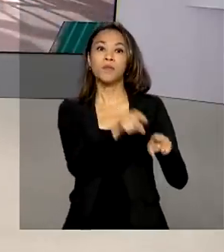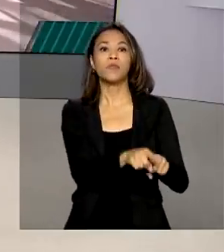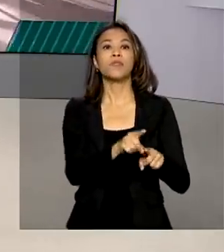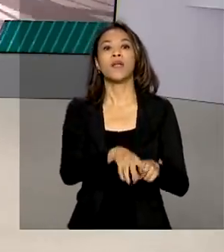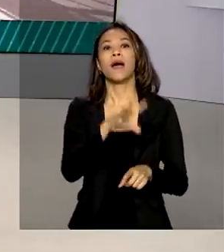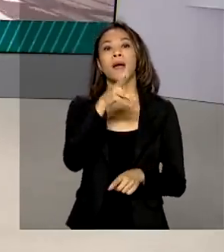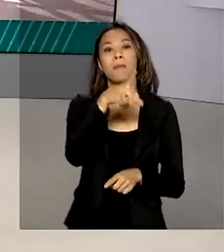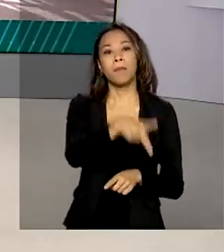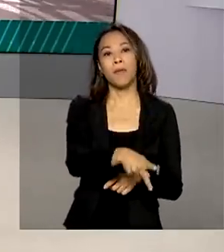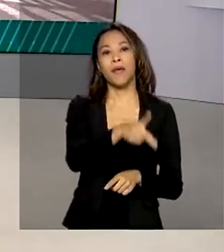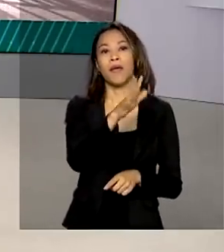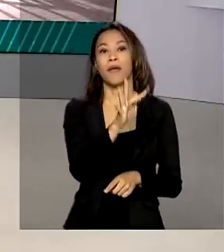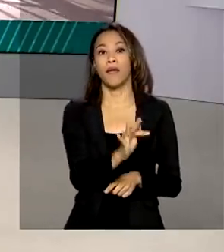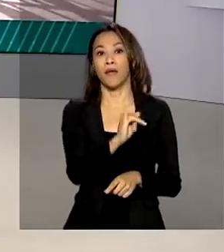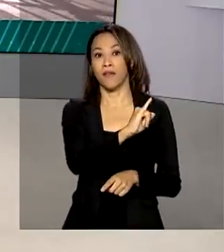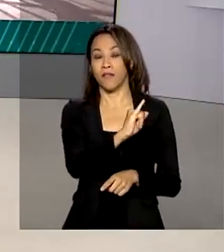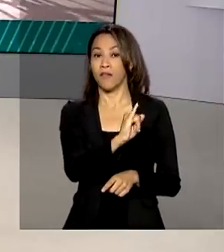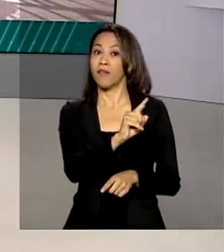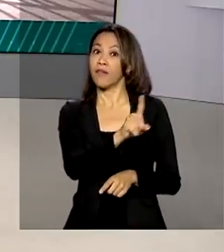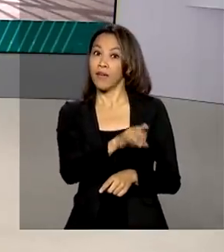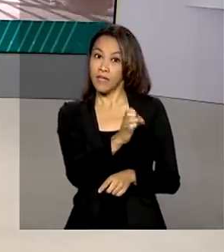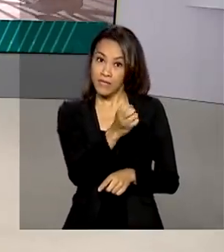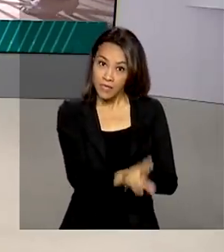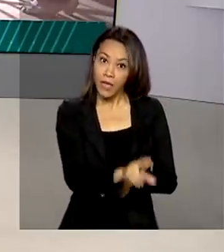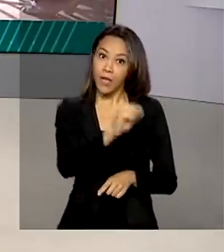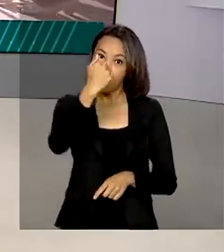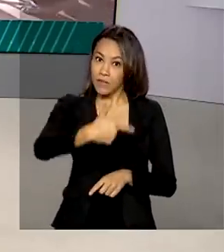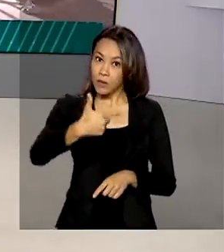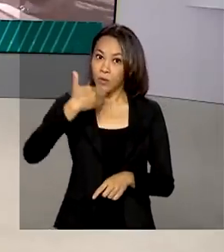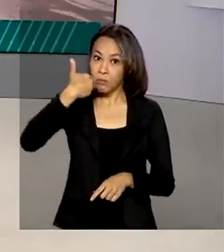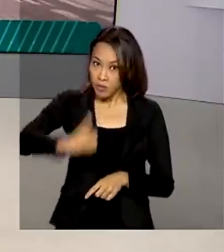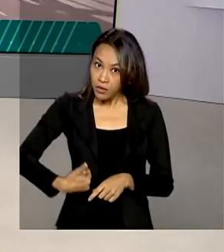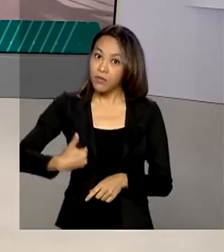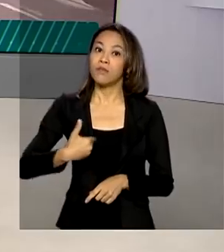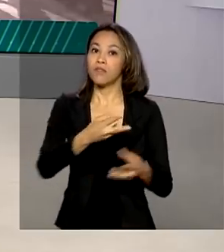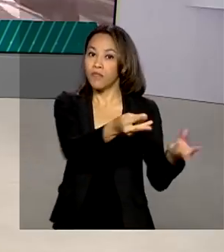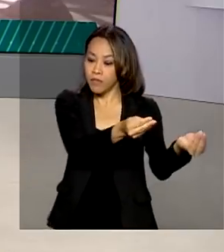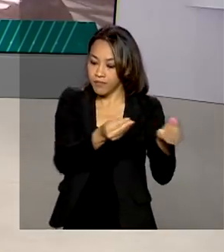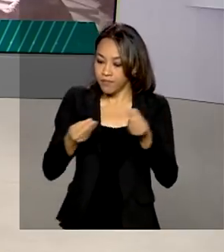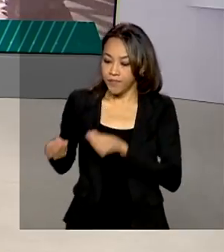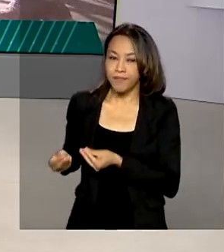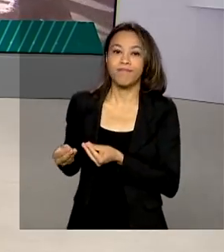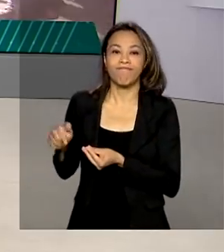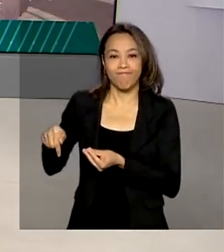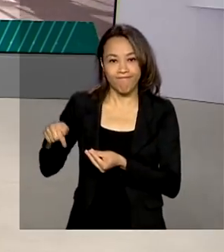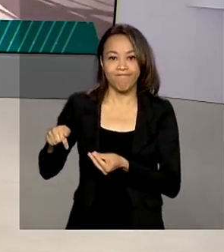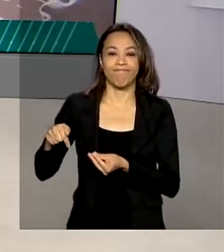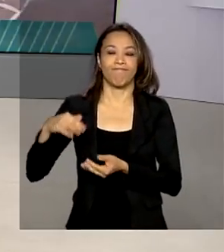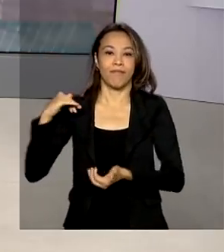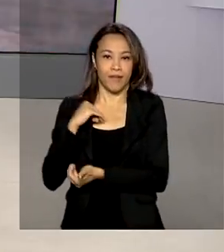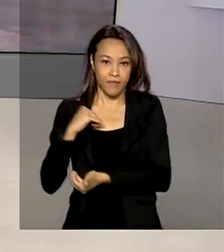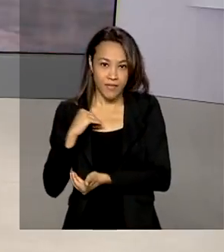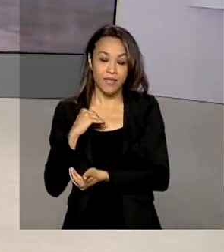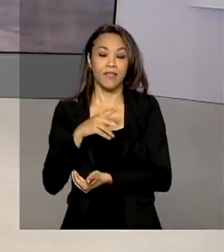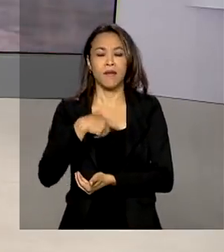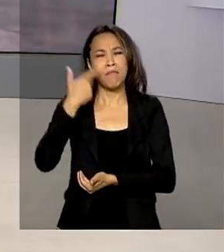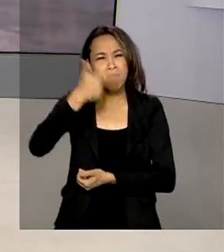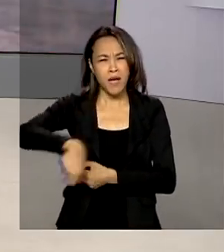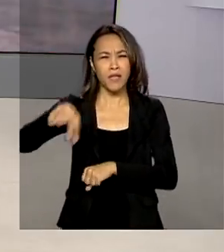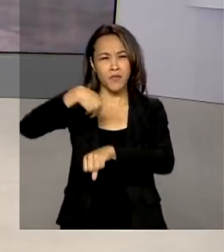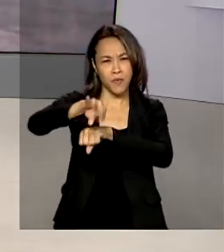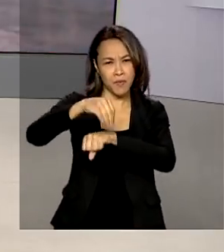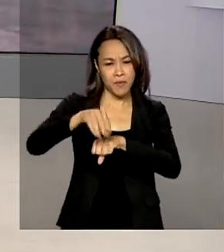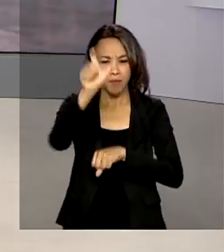-19. Esse é o segundo pedido de registro definitivo enviado à agência. Quem tem mais informações para a gente agora é o repórter